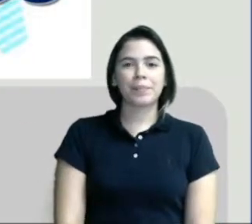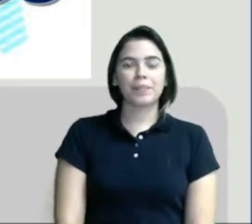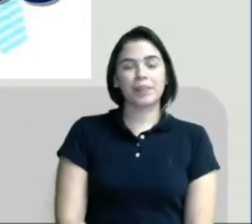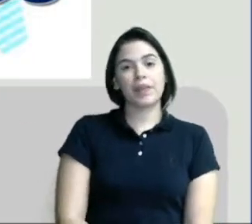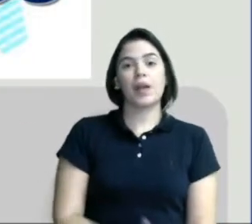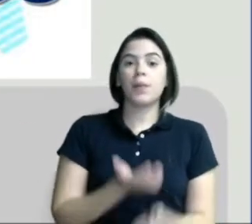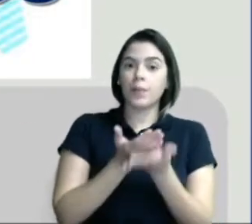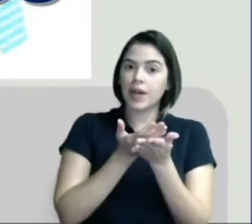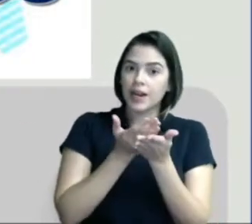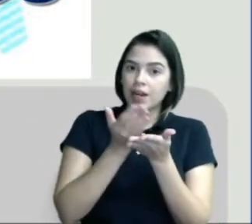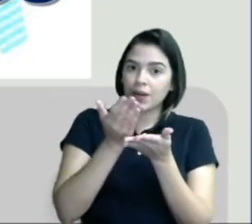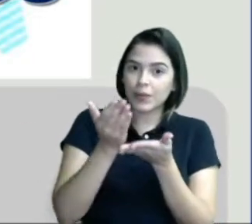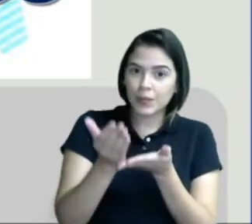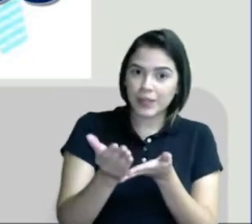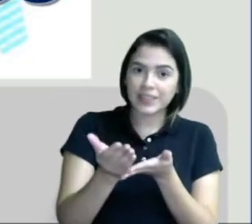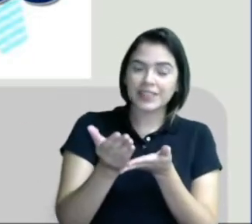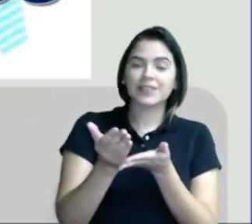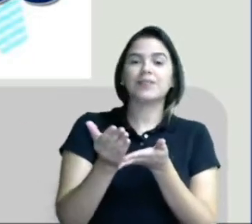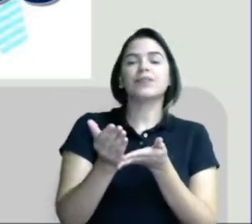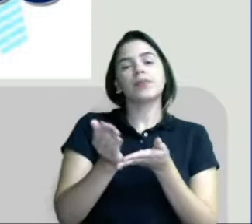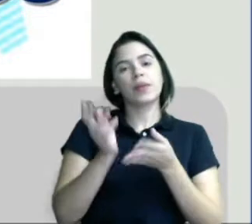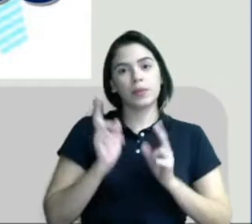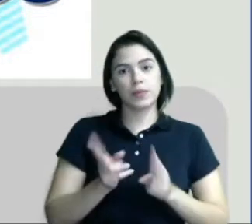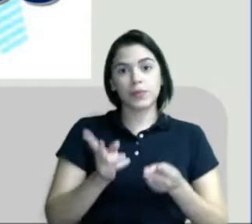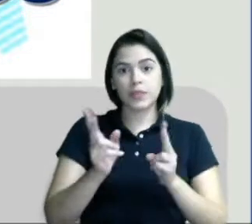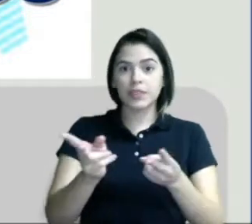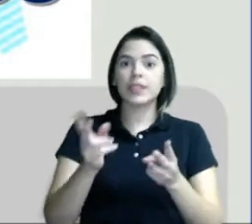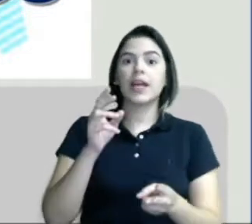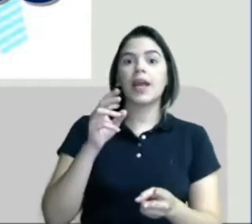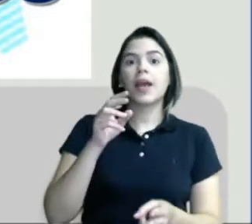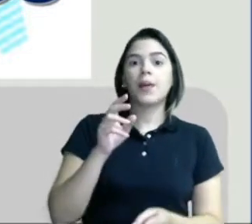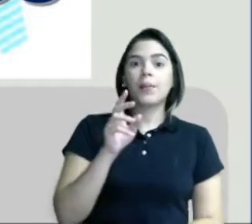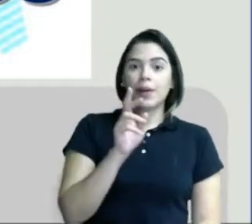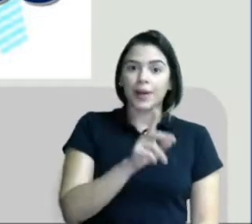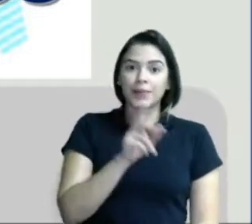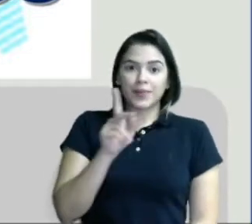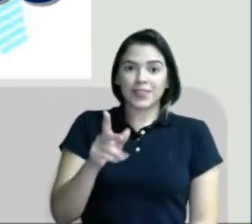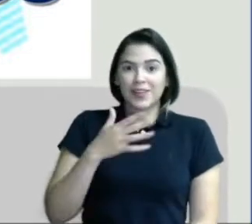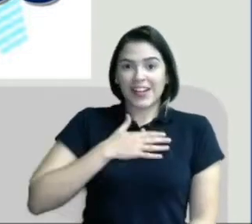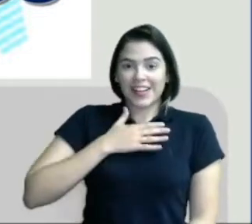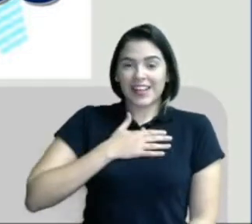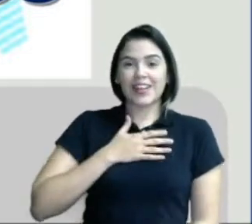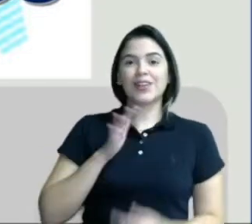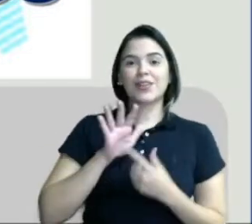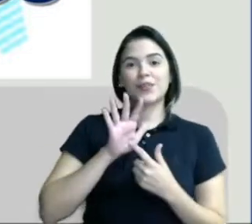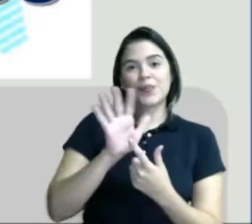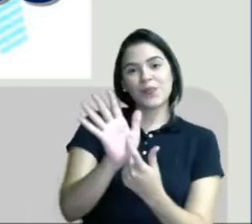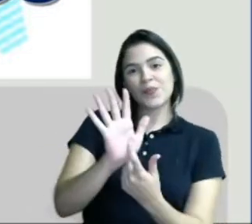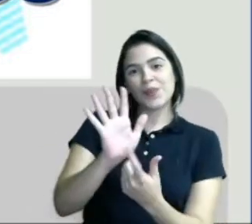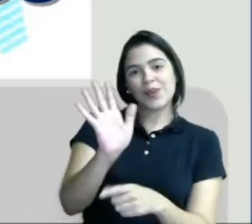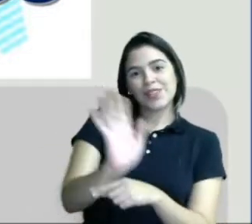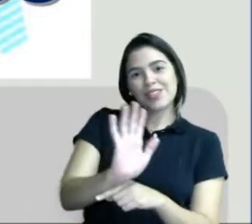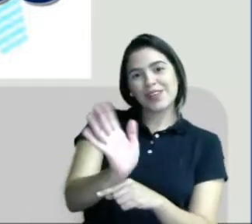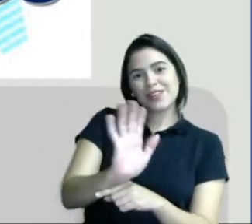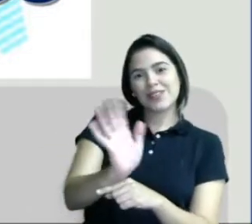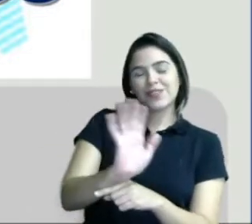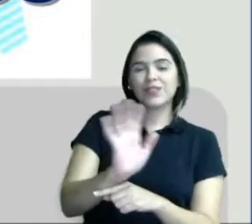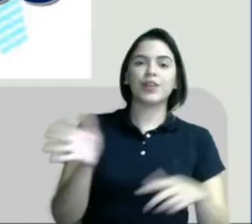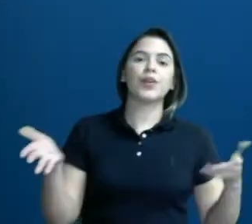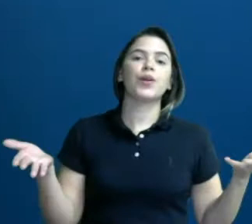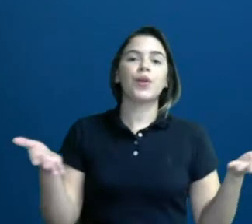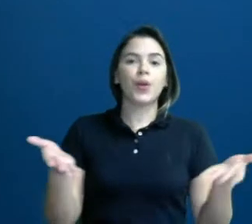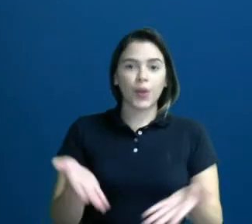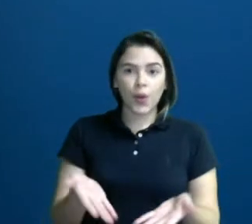Para começar, como sempre, a tia Manu traz um vídeo. E, hoje, eu trouxe para vocês